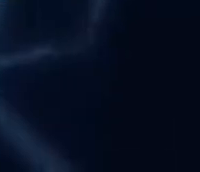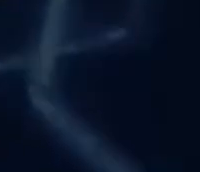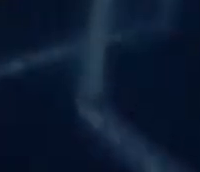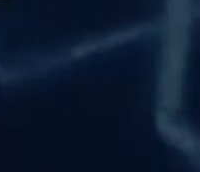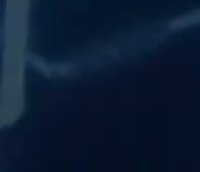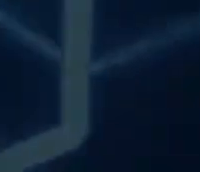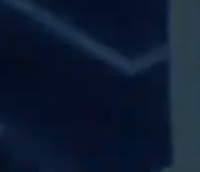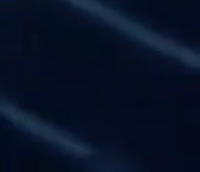Legendas